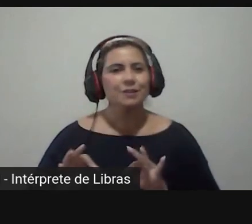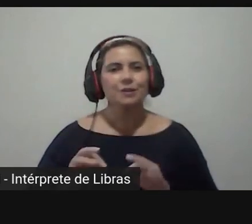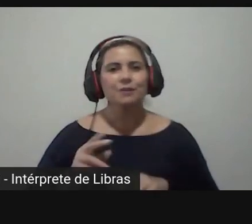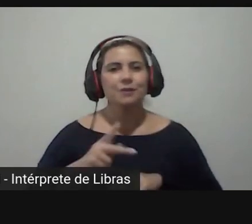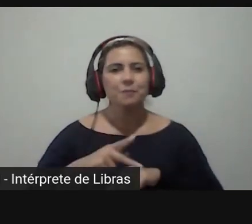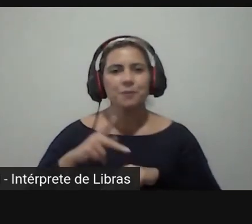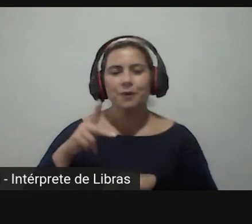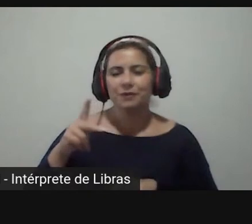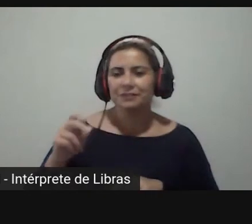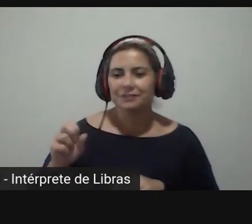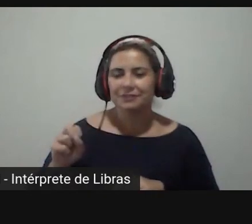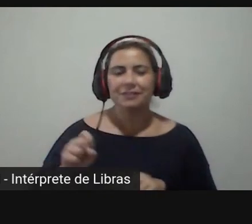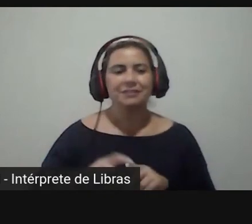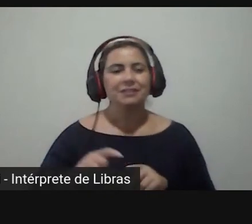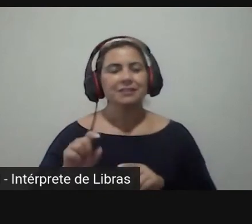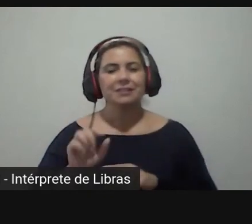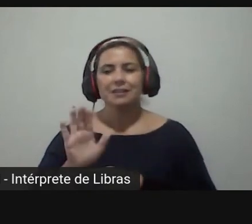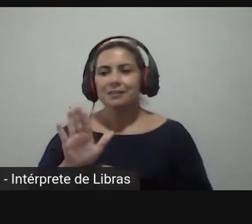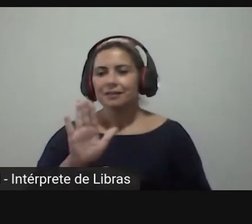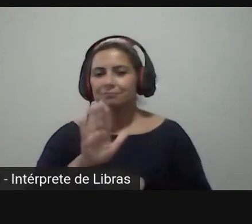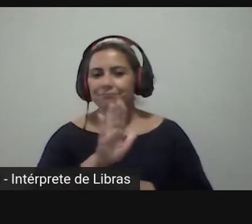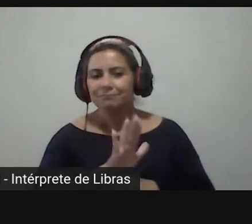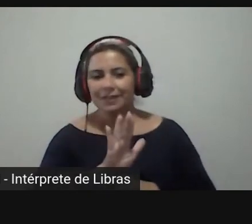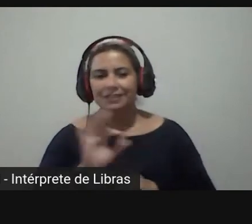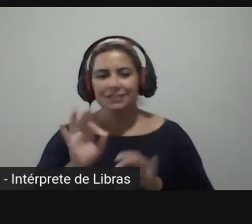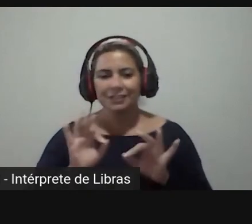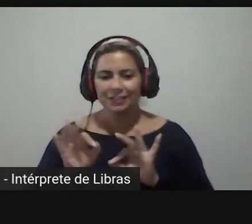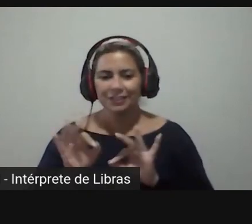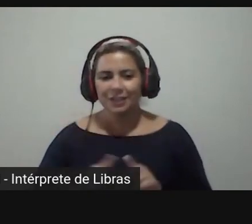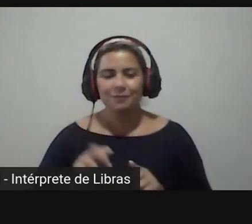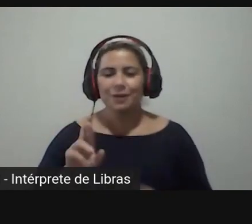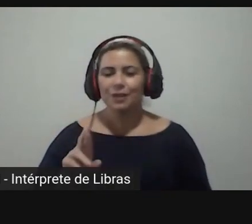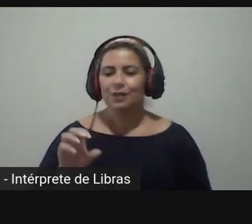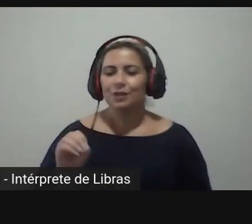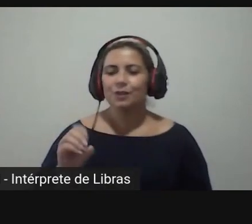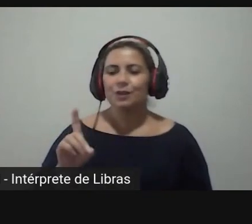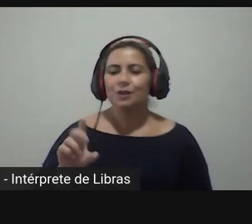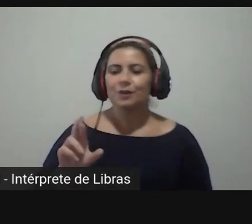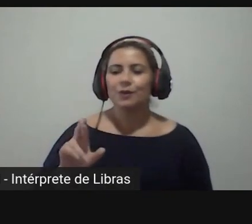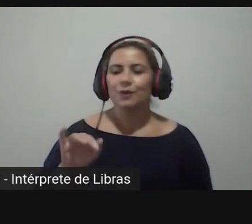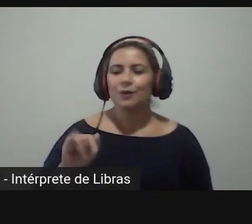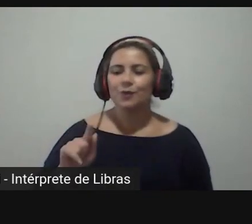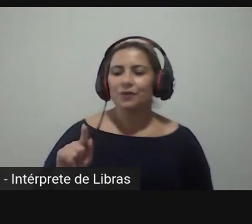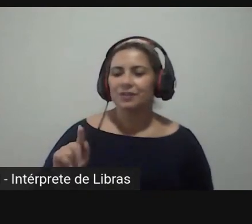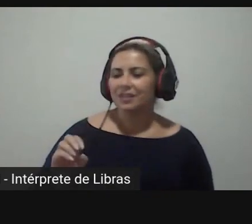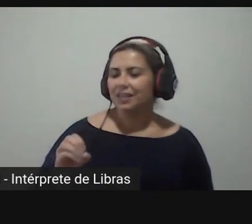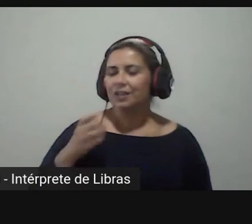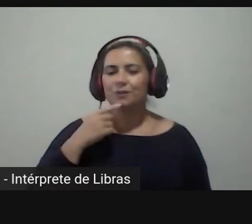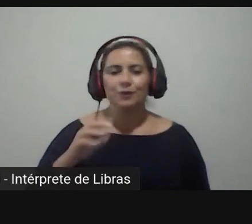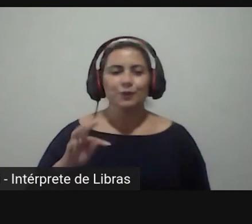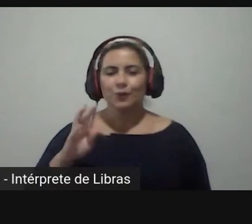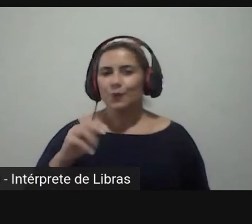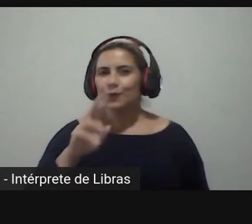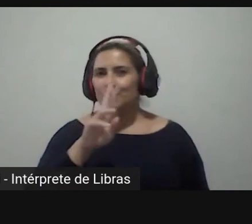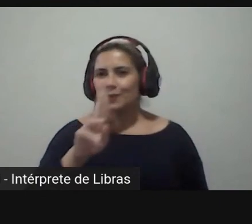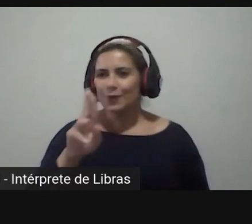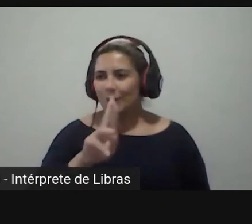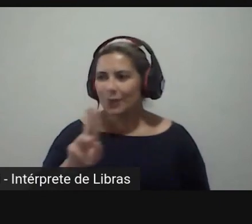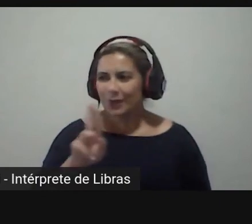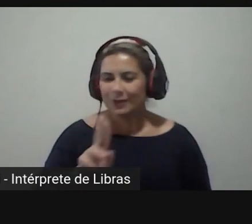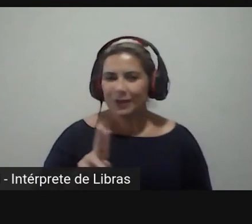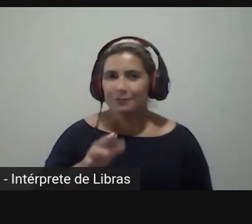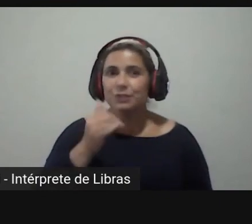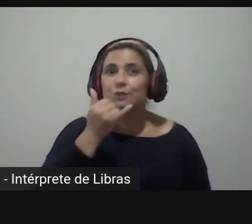a equipe que está nos ajudando aqui nos bastidores Rodrigo Quintino enfim quando a gente cita nomes acaba esquecendo das